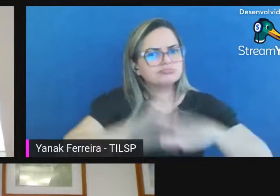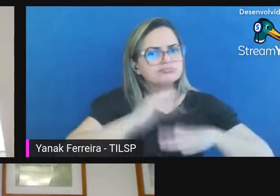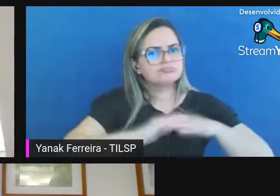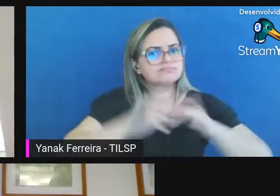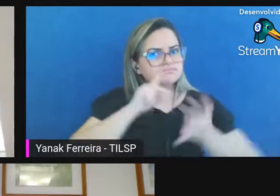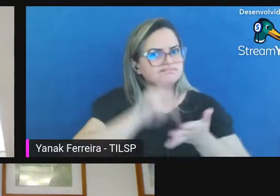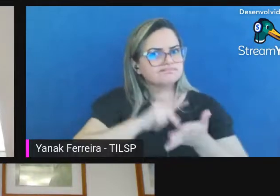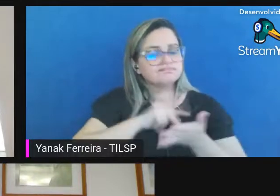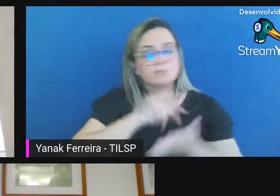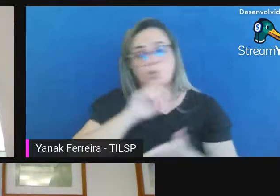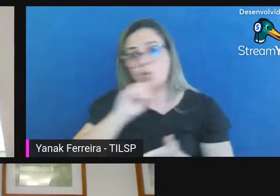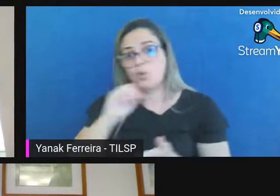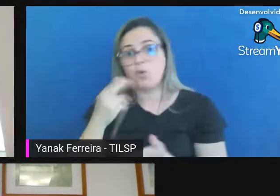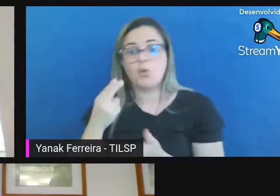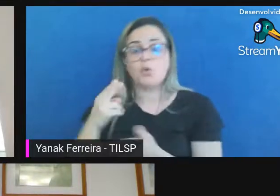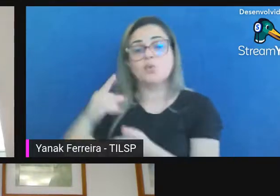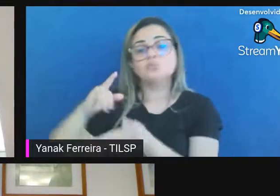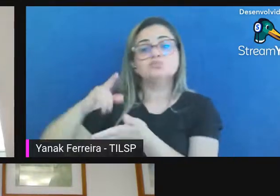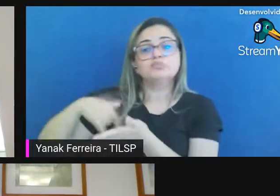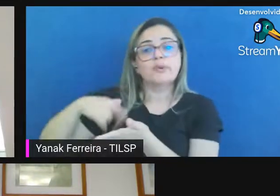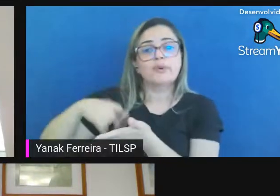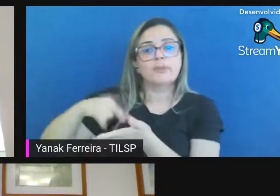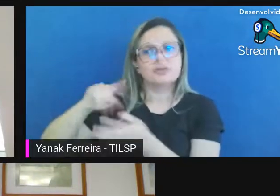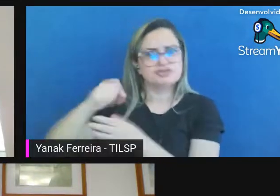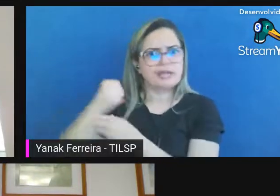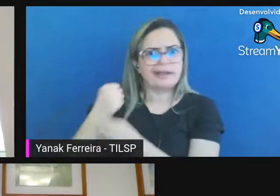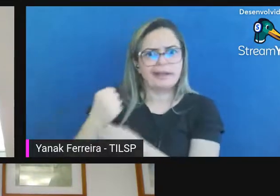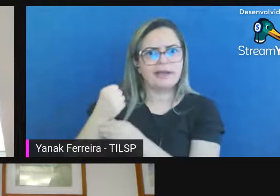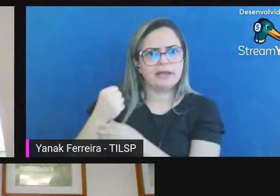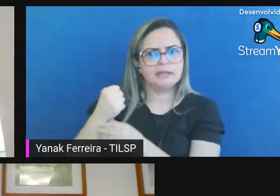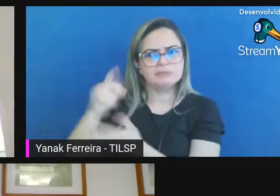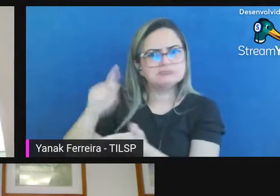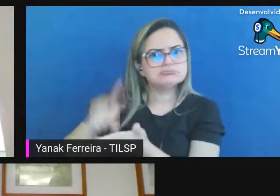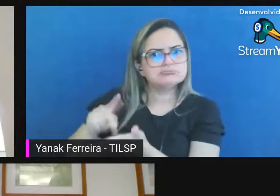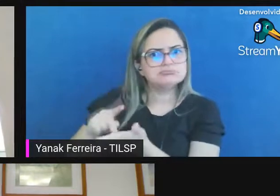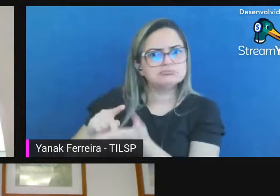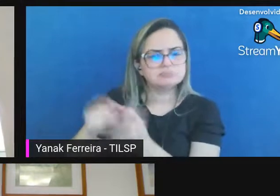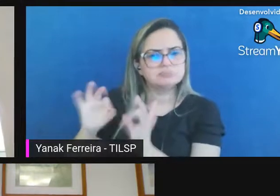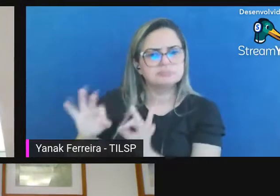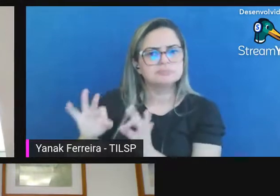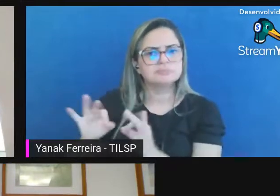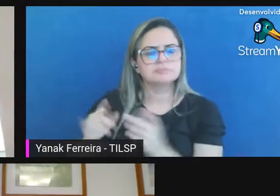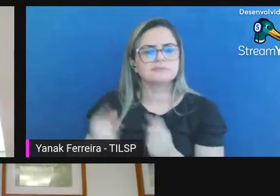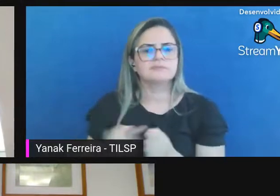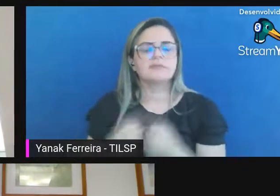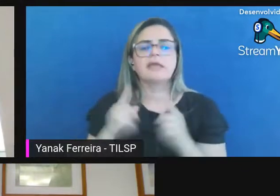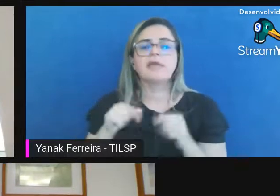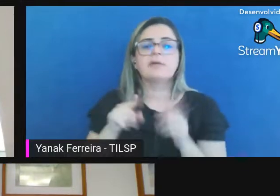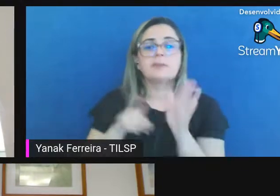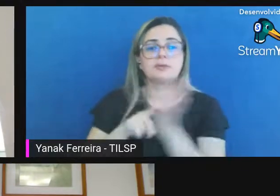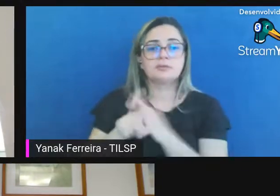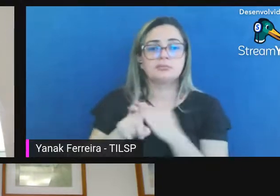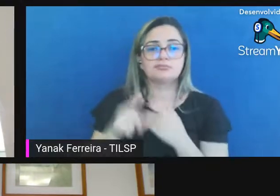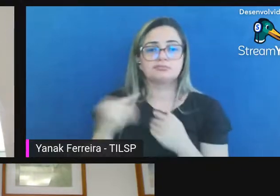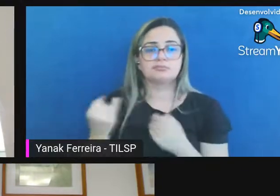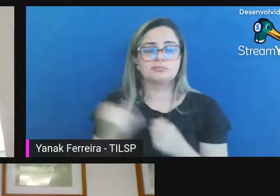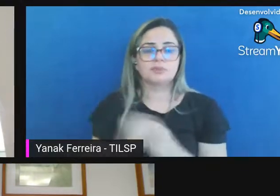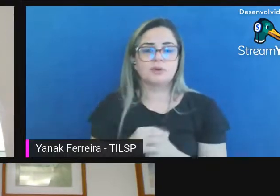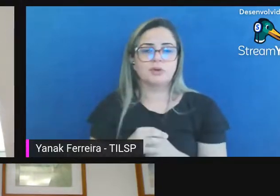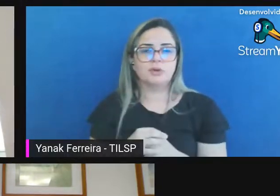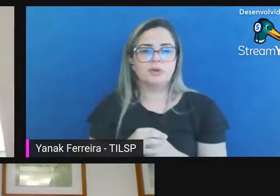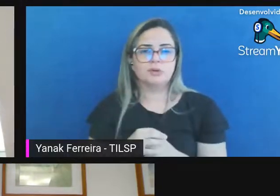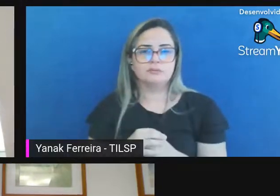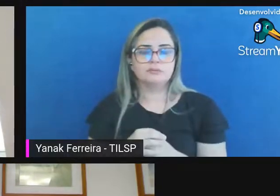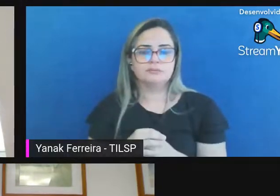ou o documento por si só já garante sua autenticidade é uma pergunta importante porque apesar